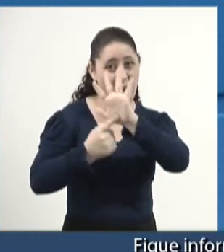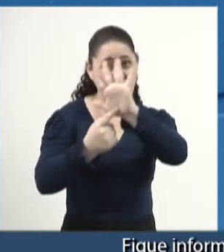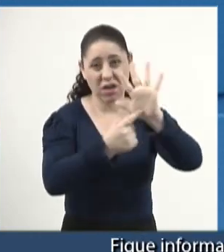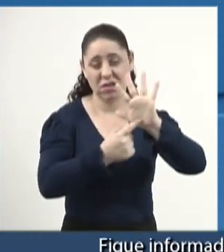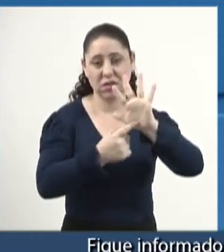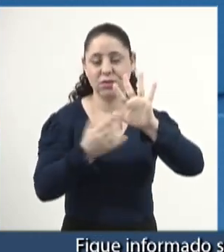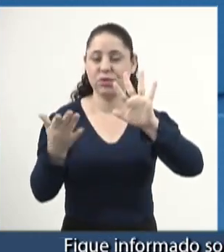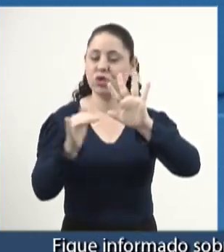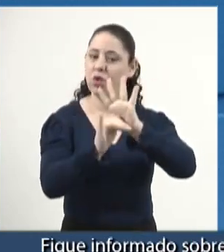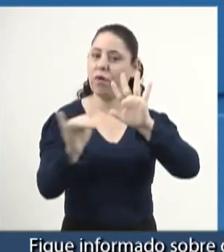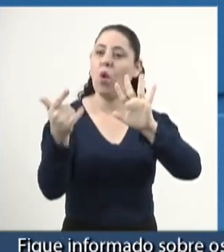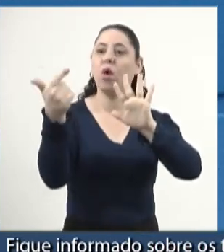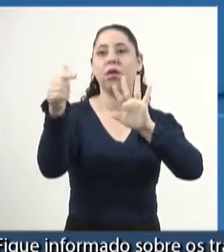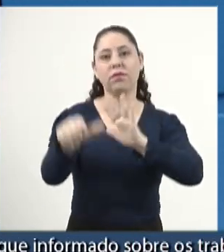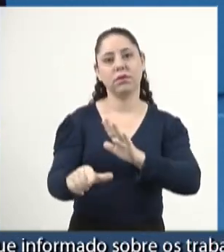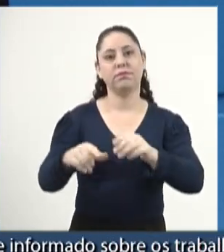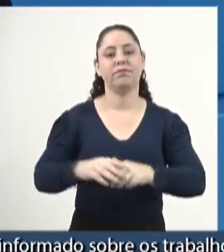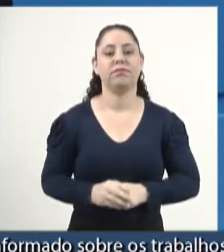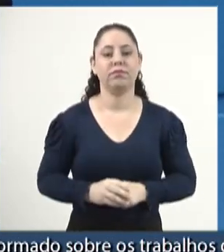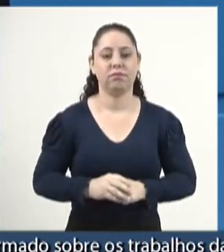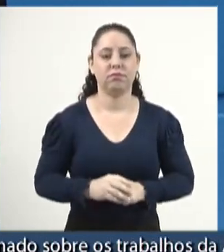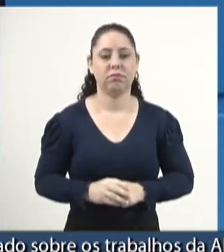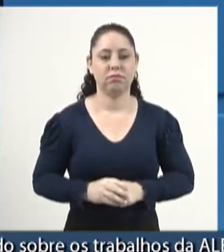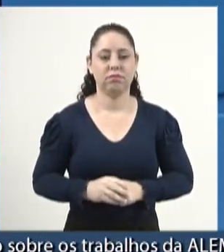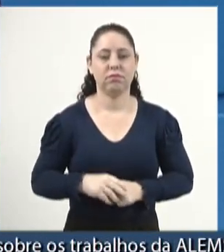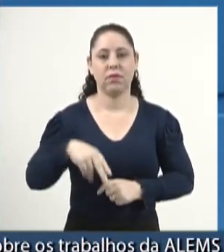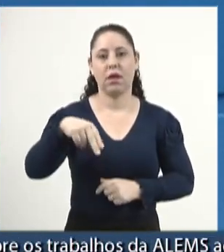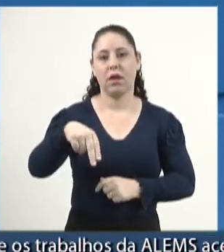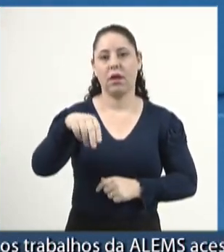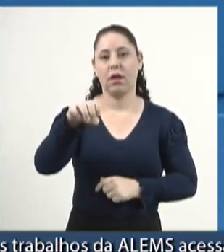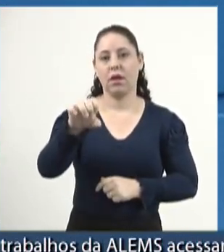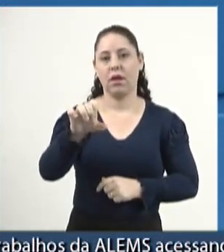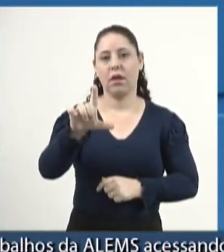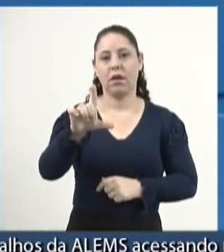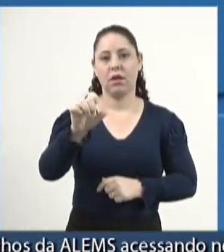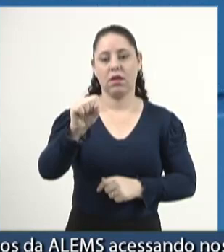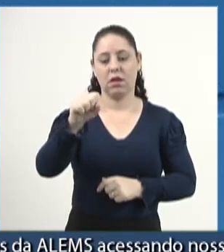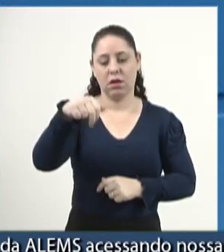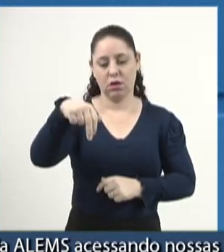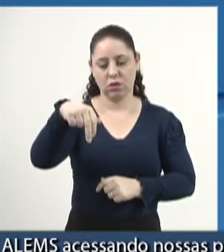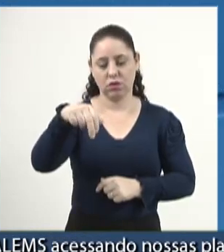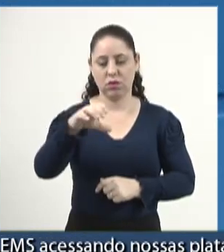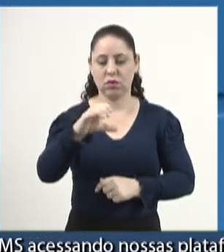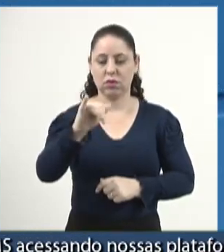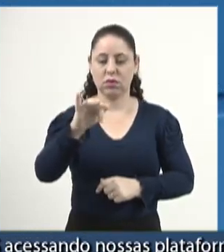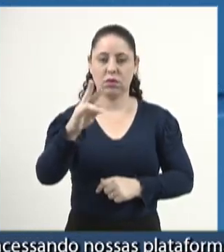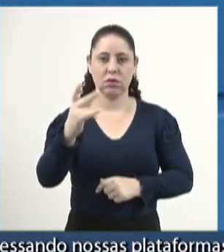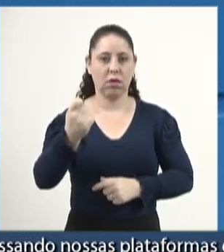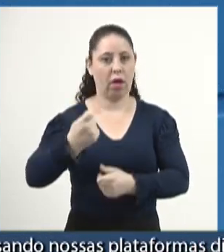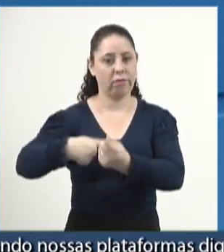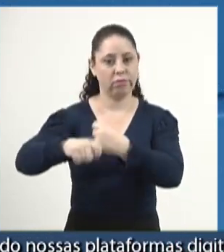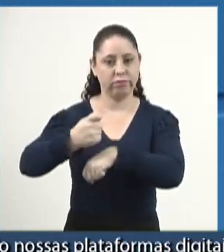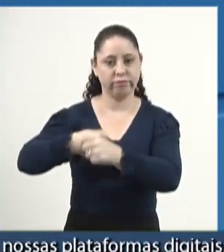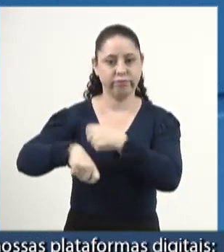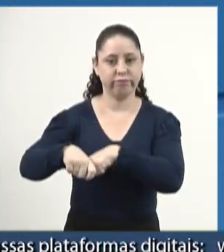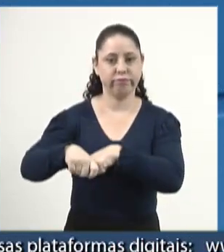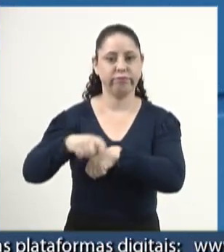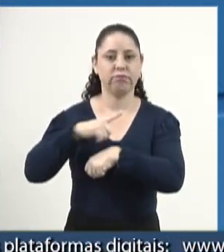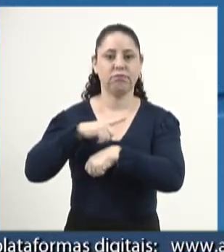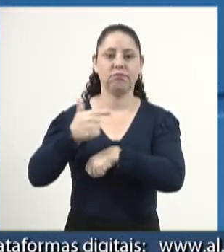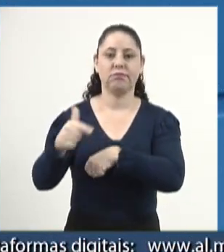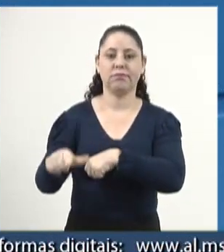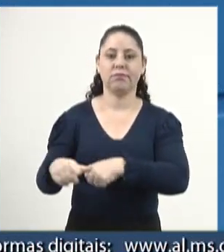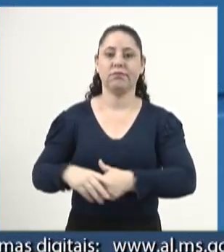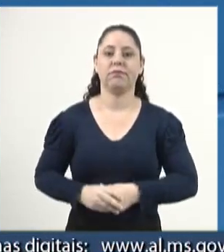que, de novo, o tal do Nelson Sintra, sua administração, se envolve